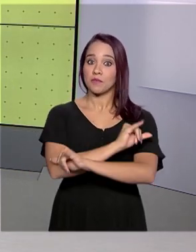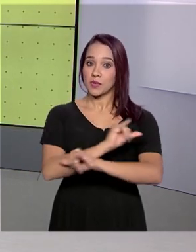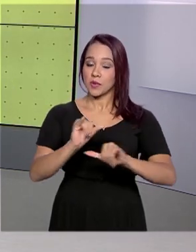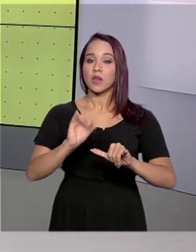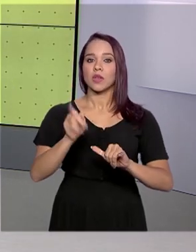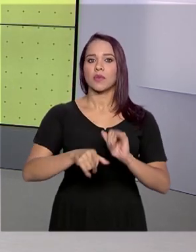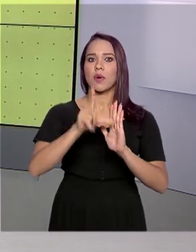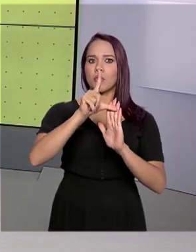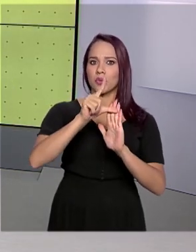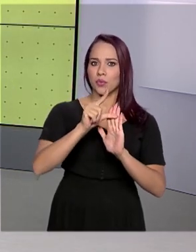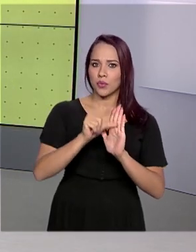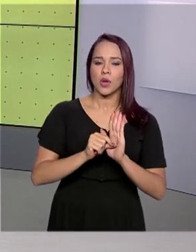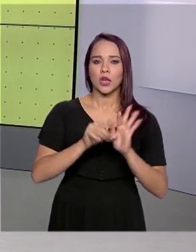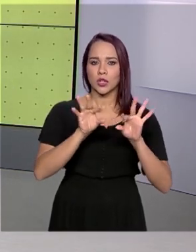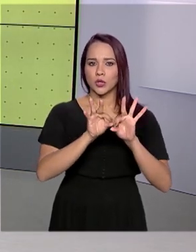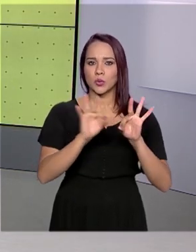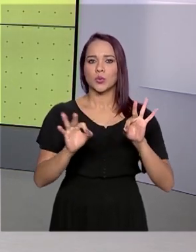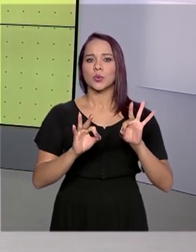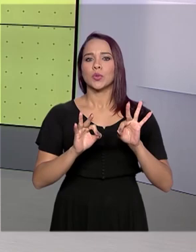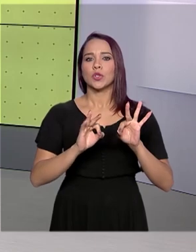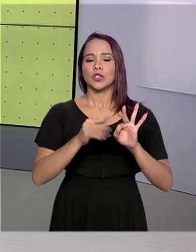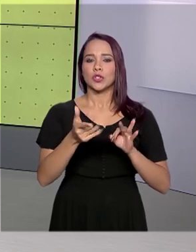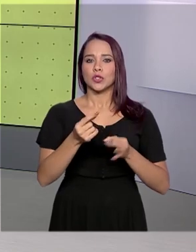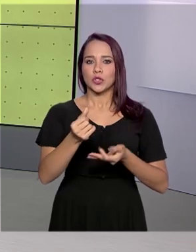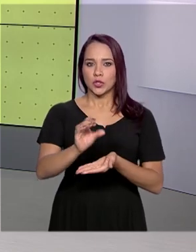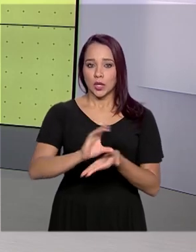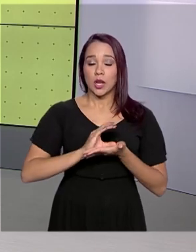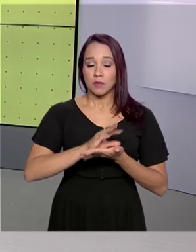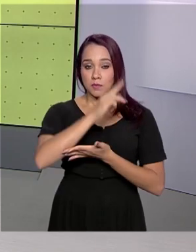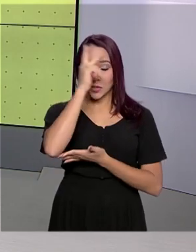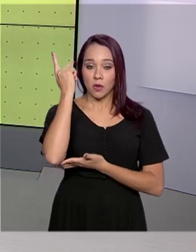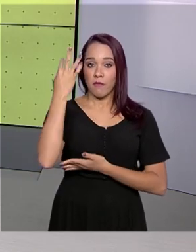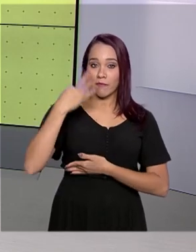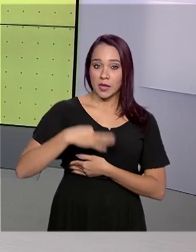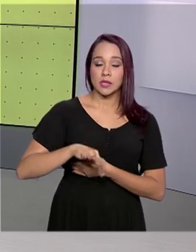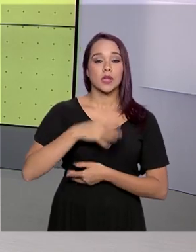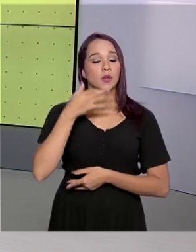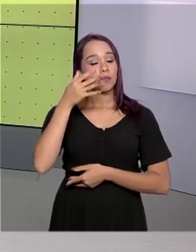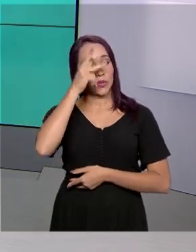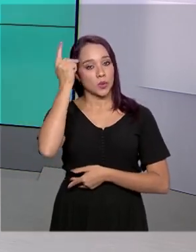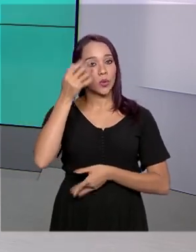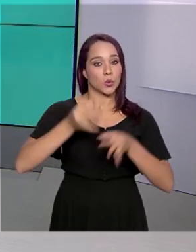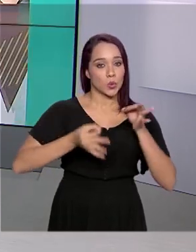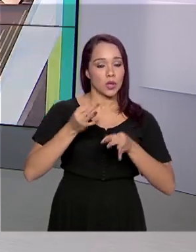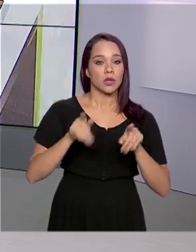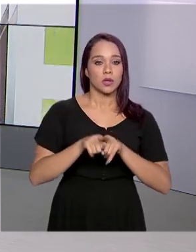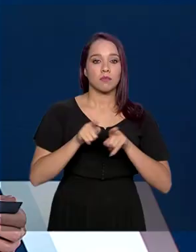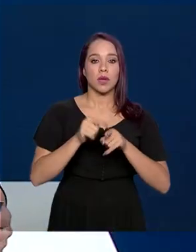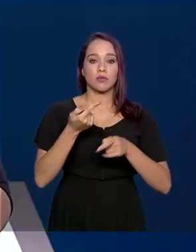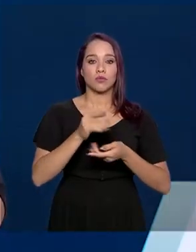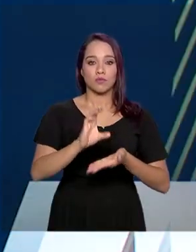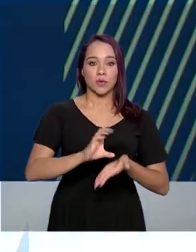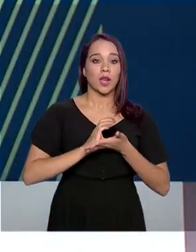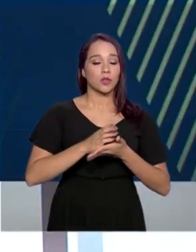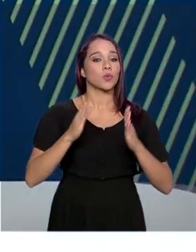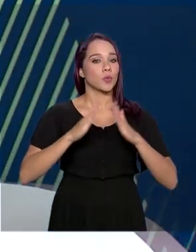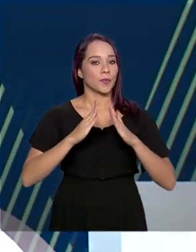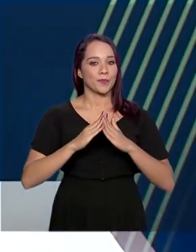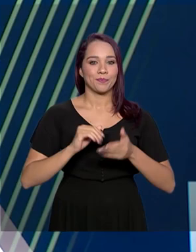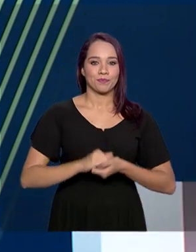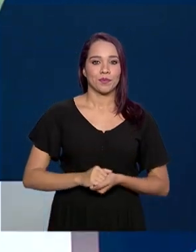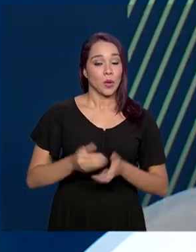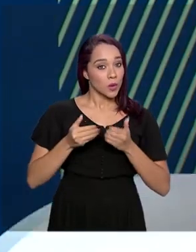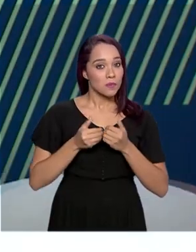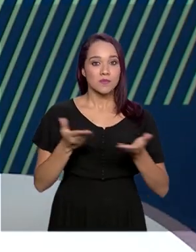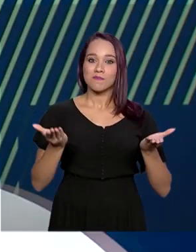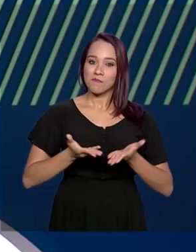reduzir as taxas de linhas de crédito para pessoas físicas e jurídicas, além do crédito imobiliário. Começaram